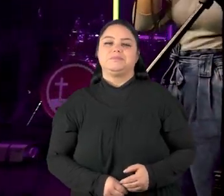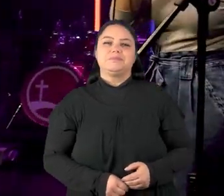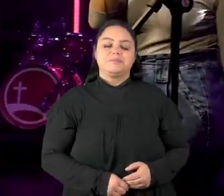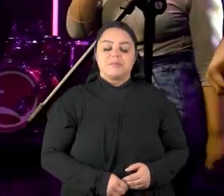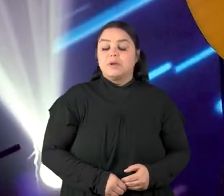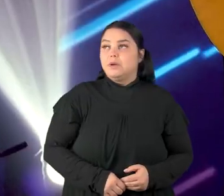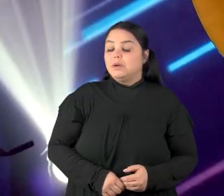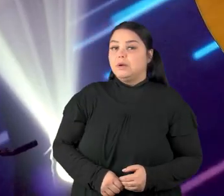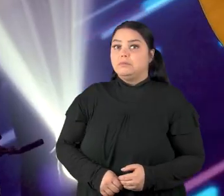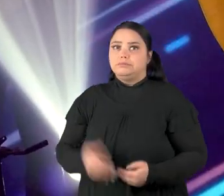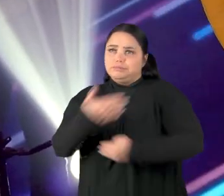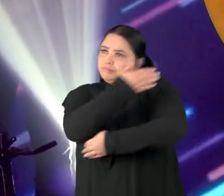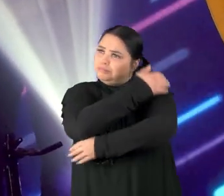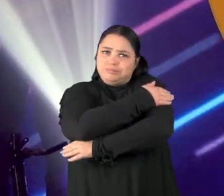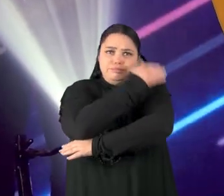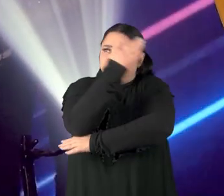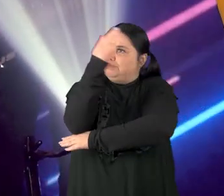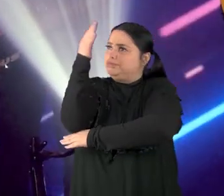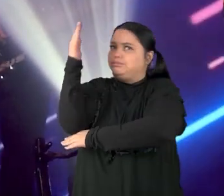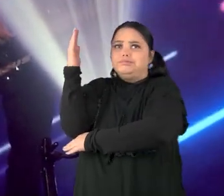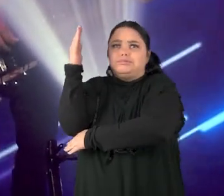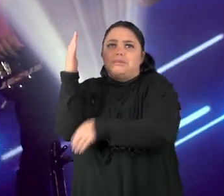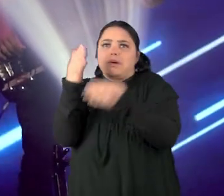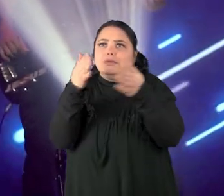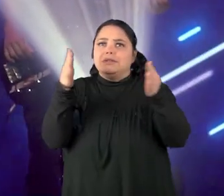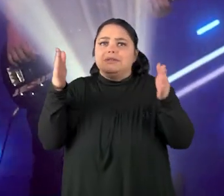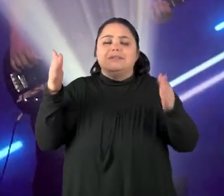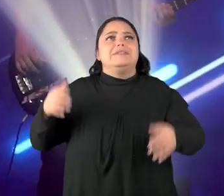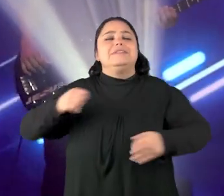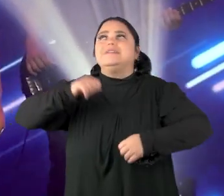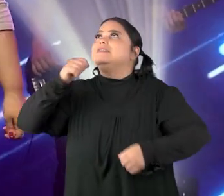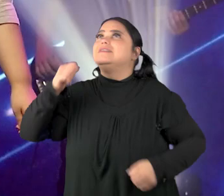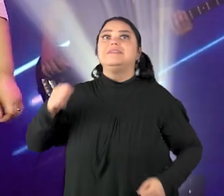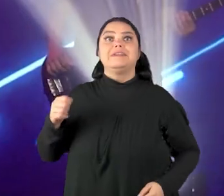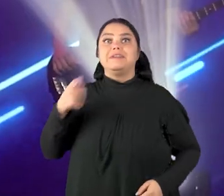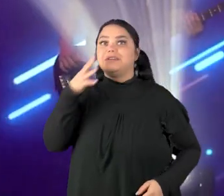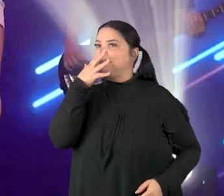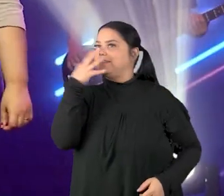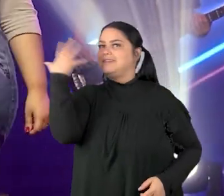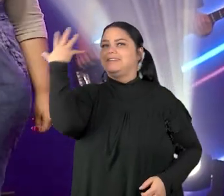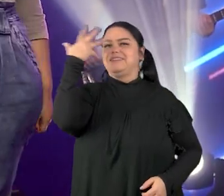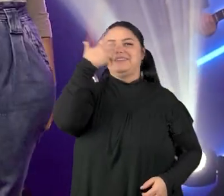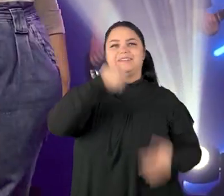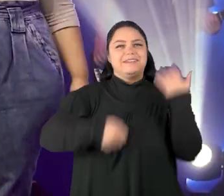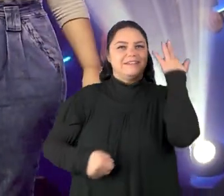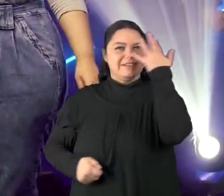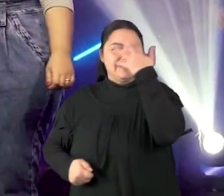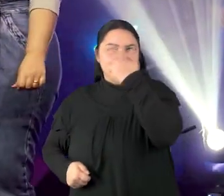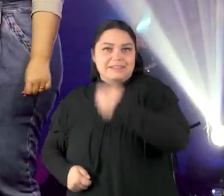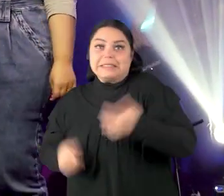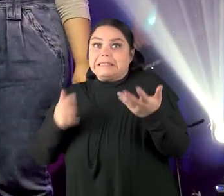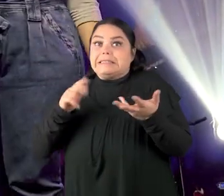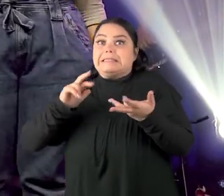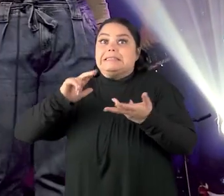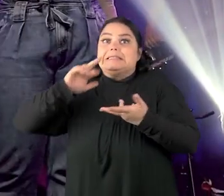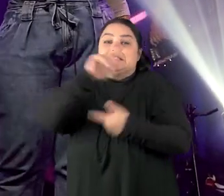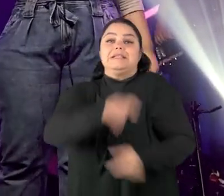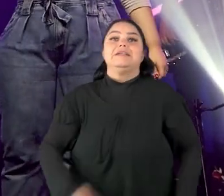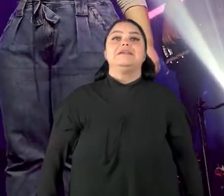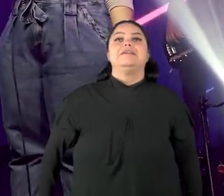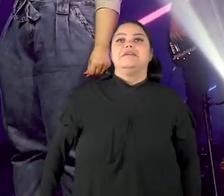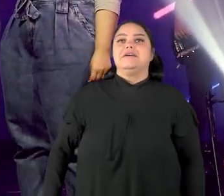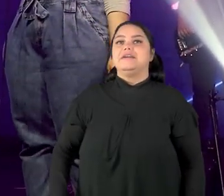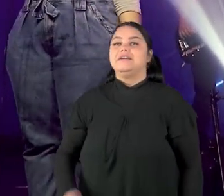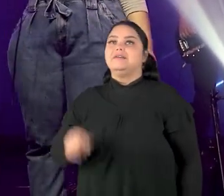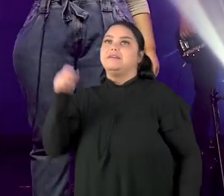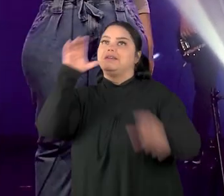Eu abro a minha janela e vejo tanta coisa bela.